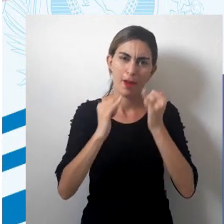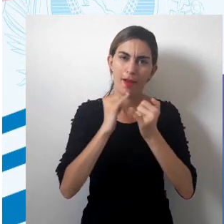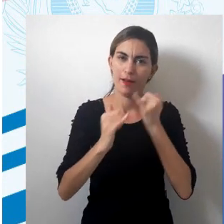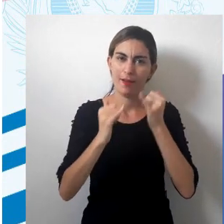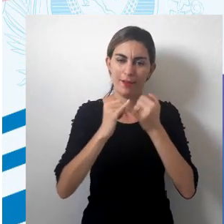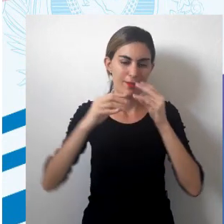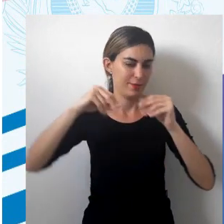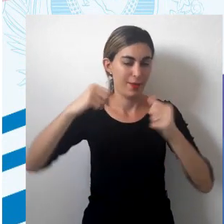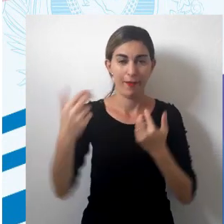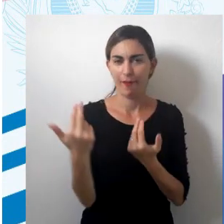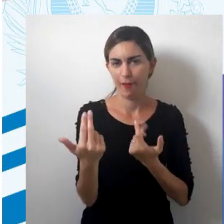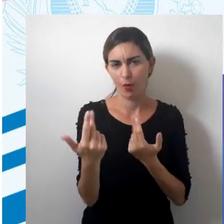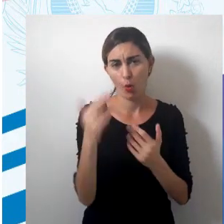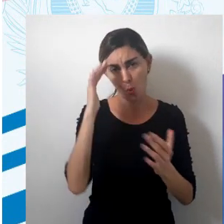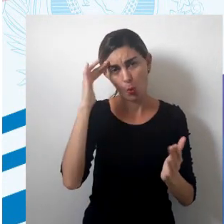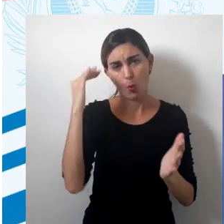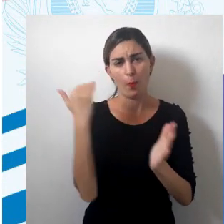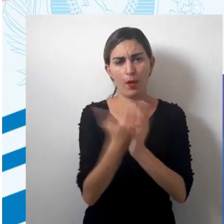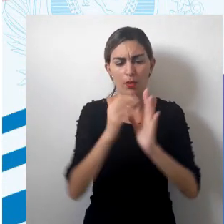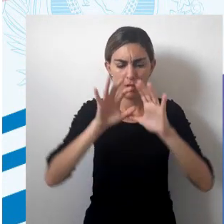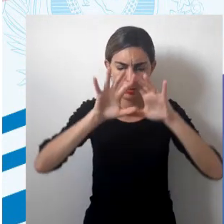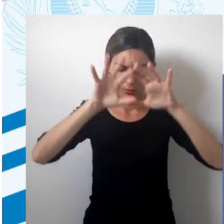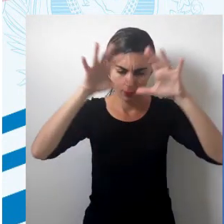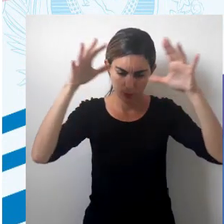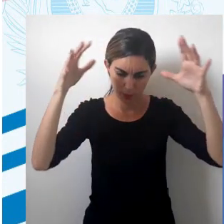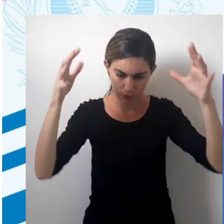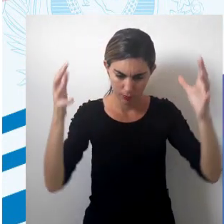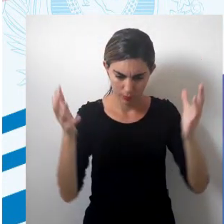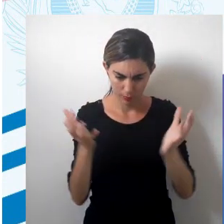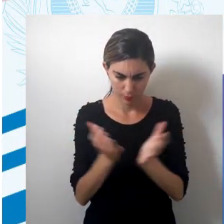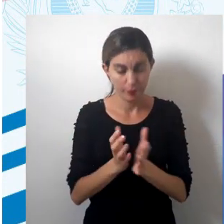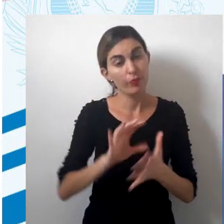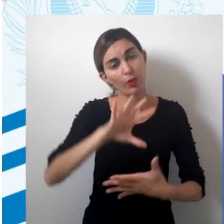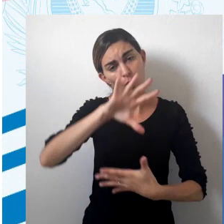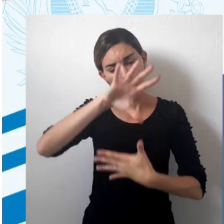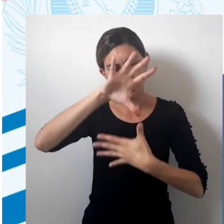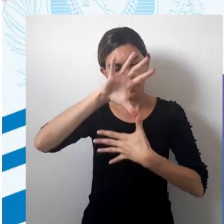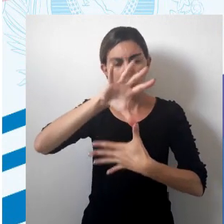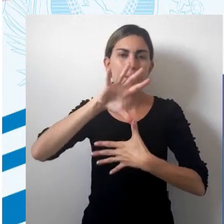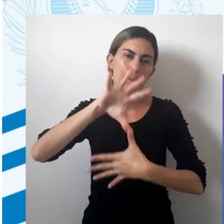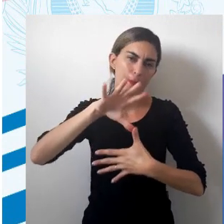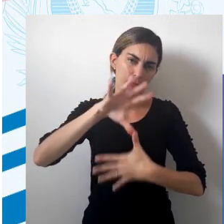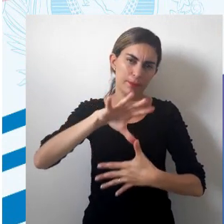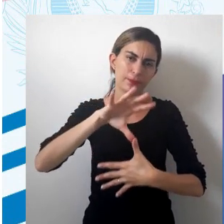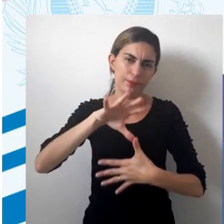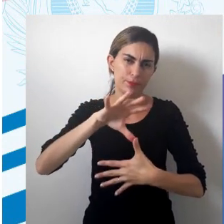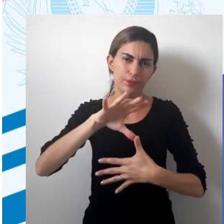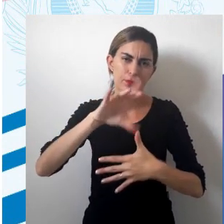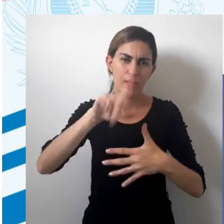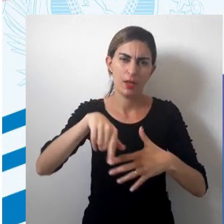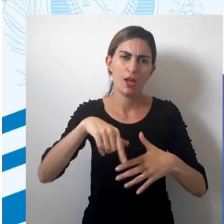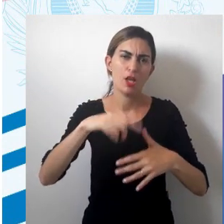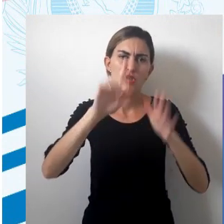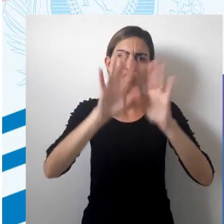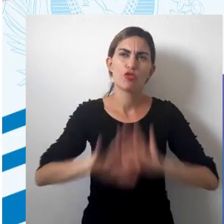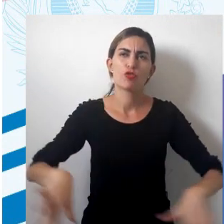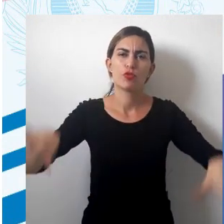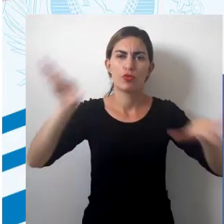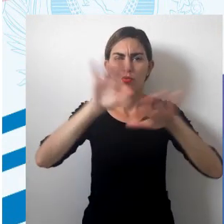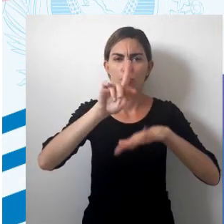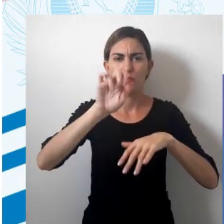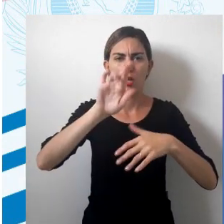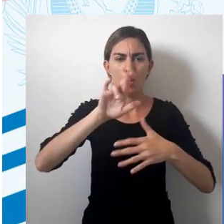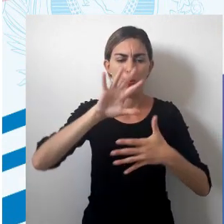aproxima, mais chega, porque ela obedece à curvatura da Terra. E o mapa, né? Que é a forma mais geral,